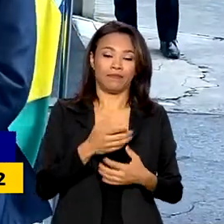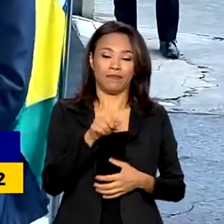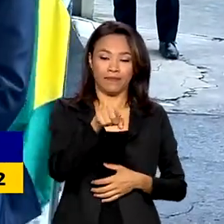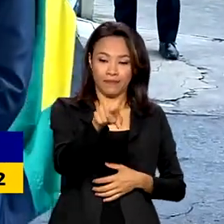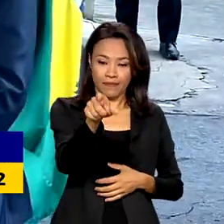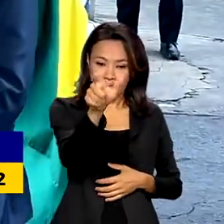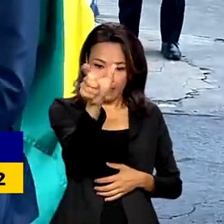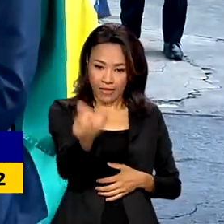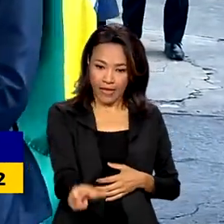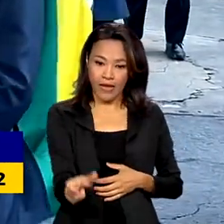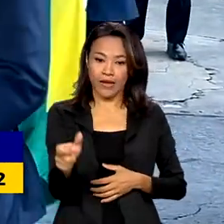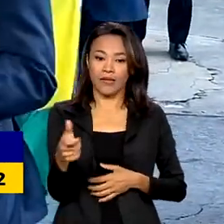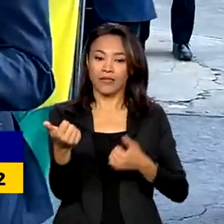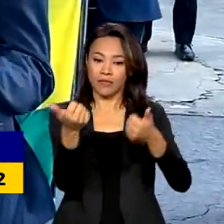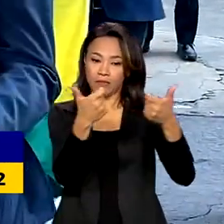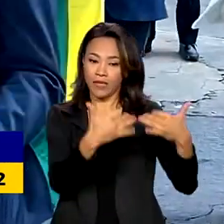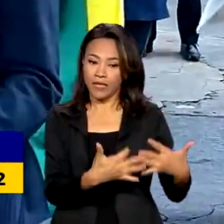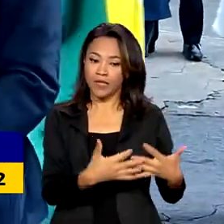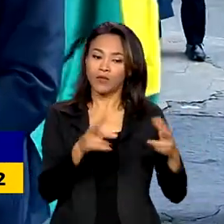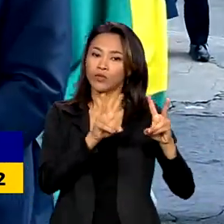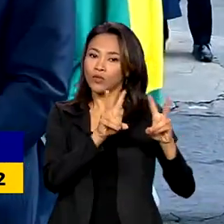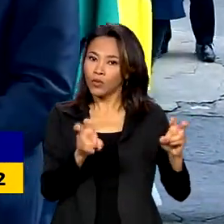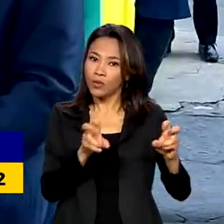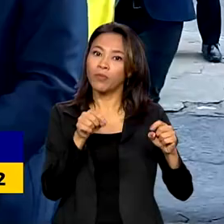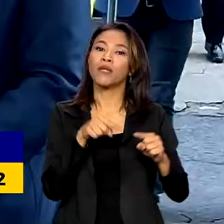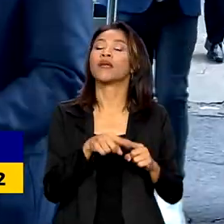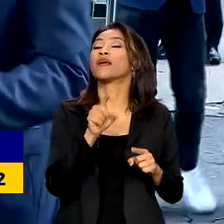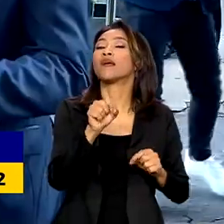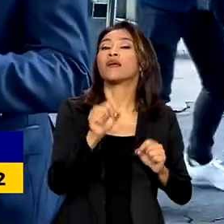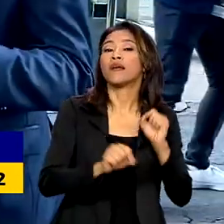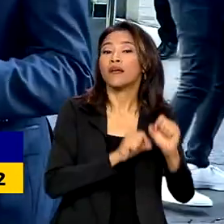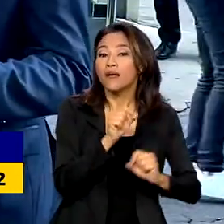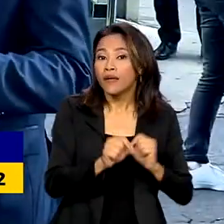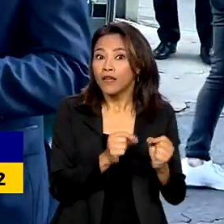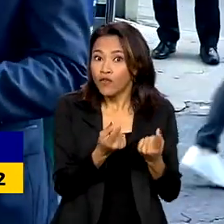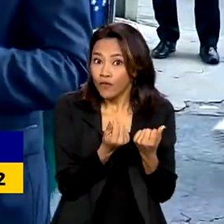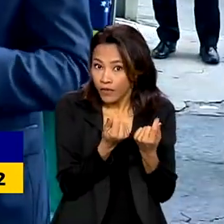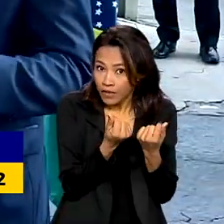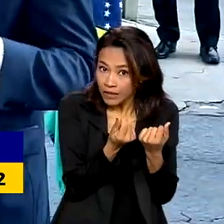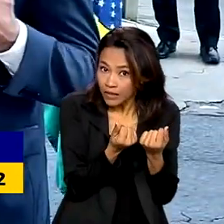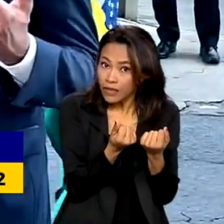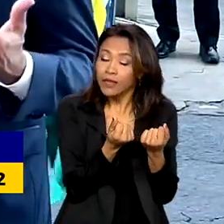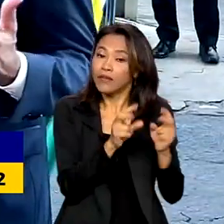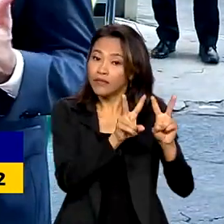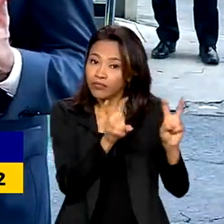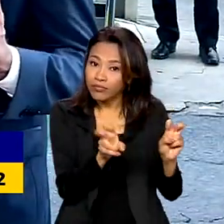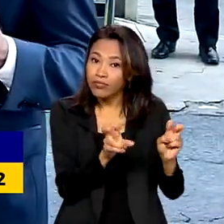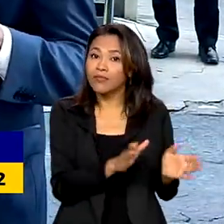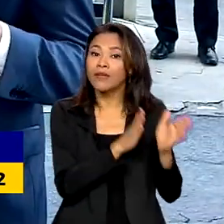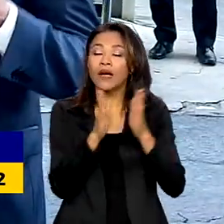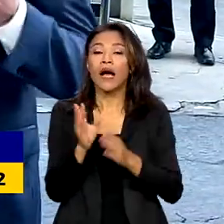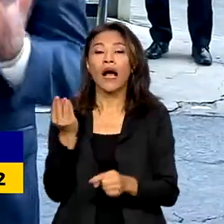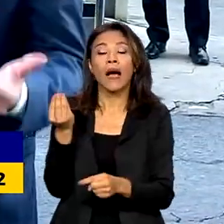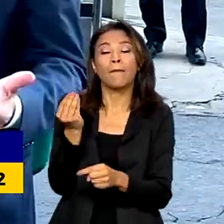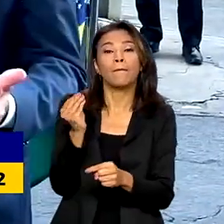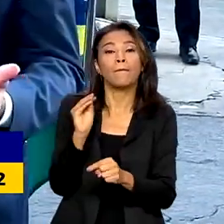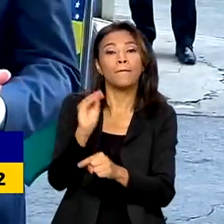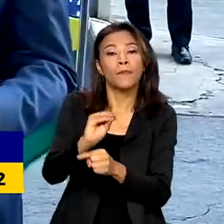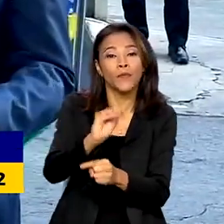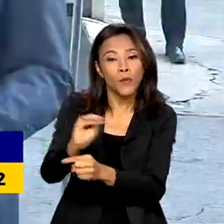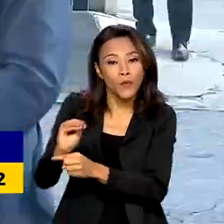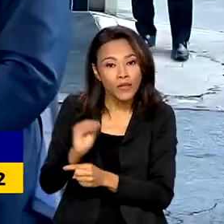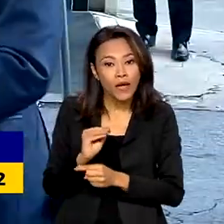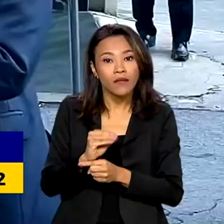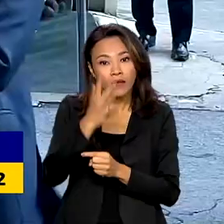discussão interna, a da saúde financeira e a da proteção dos direitos do consumidor de produtos